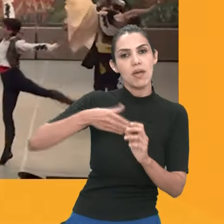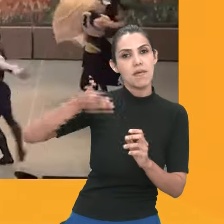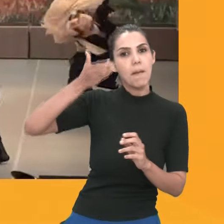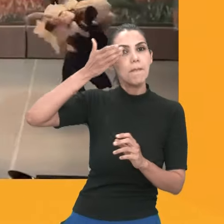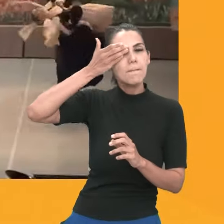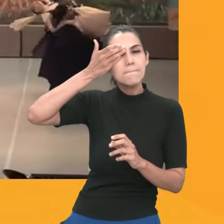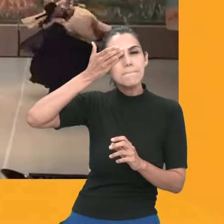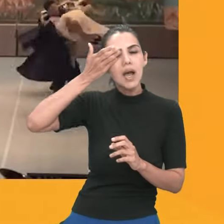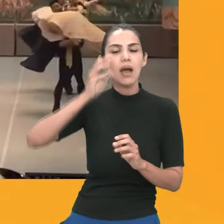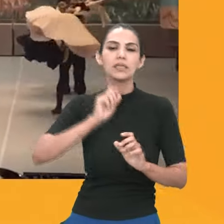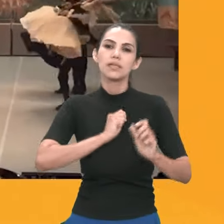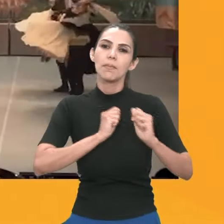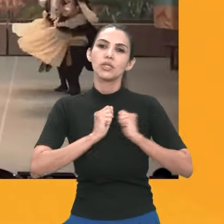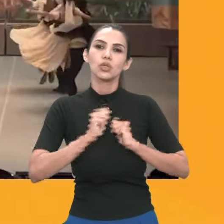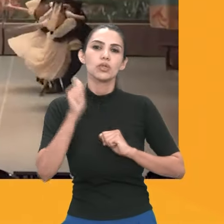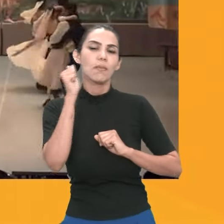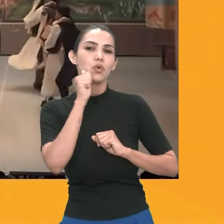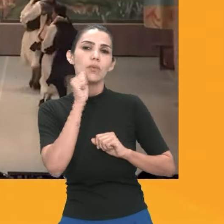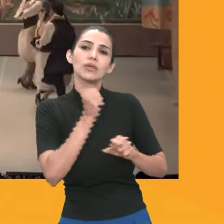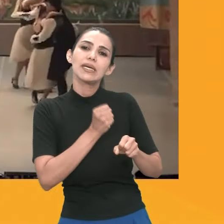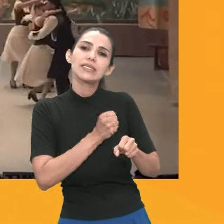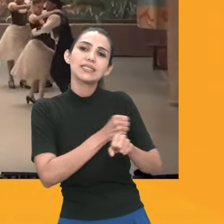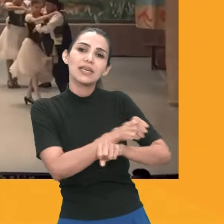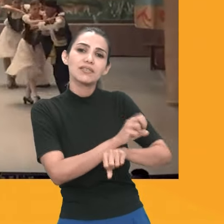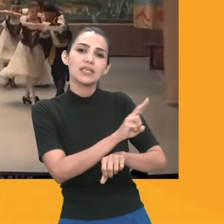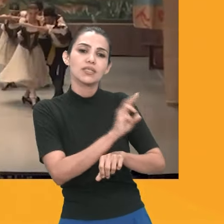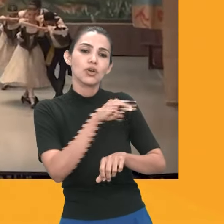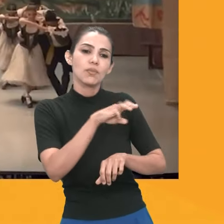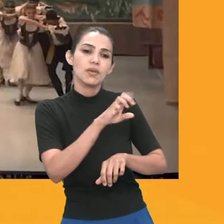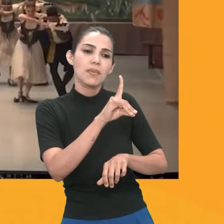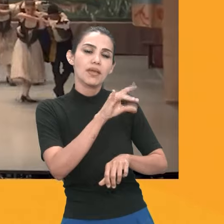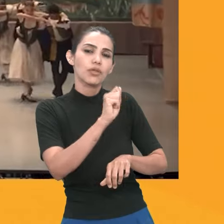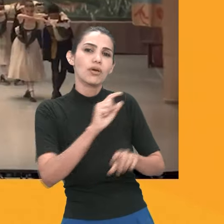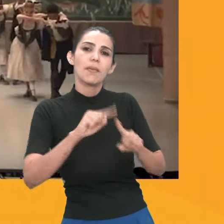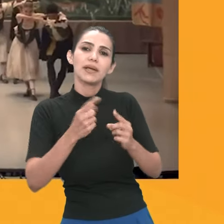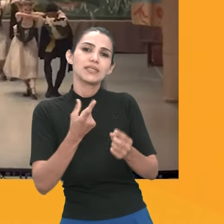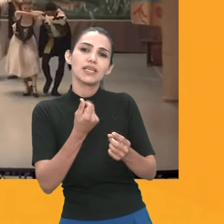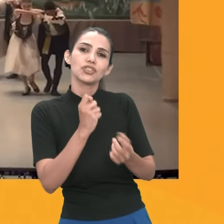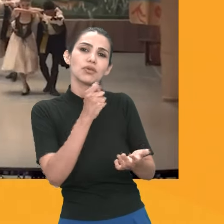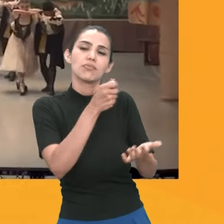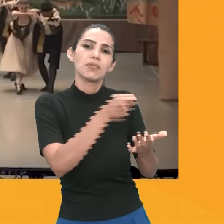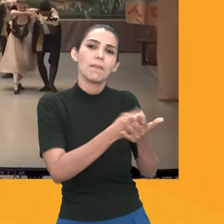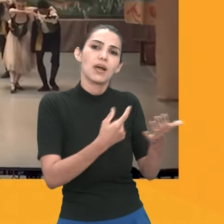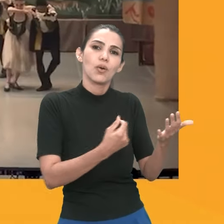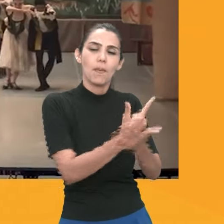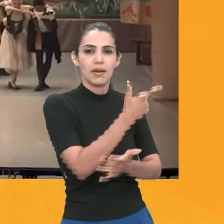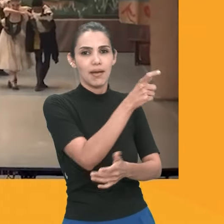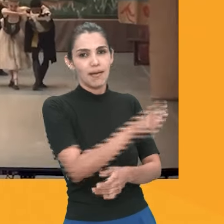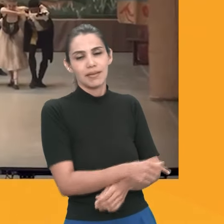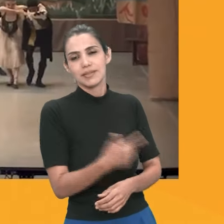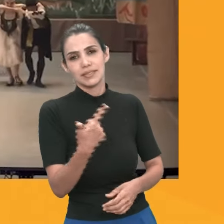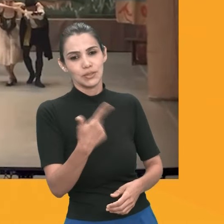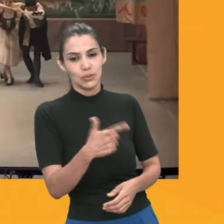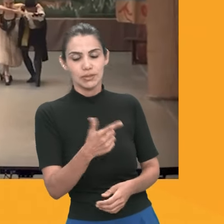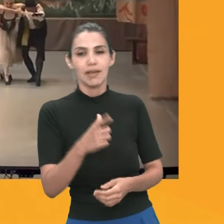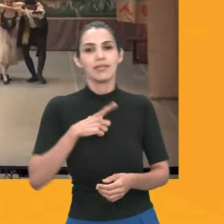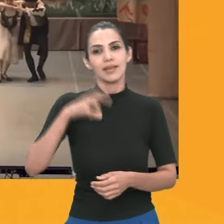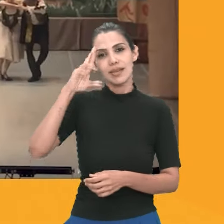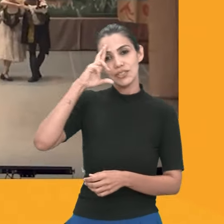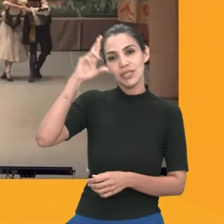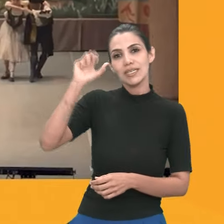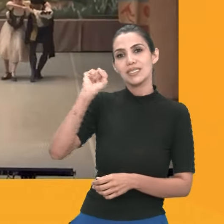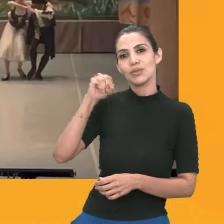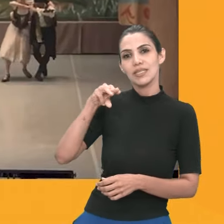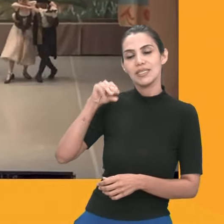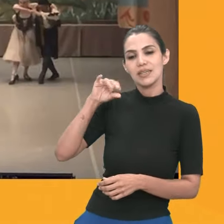uma mulher escravizada, mas ele não tem dinheiro suficiente para comprá-la. Então o espetáculo tem a direção artística de Simone Malta e